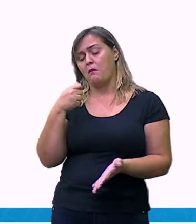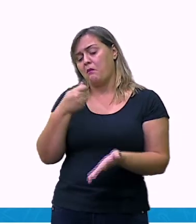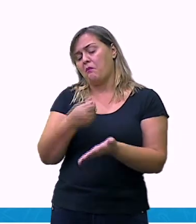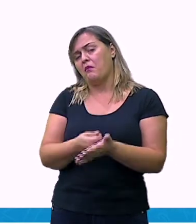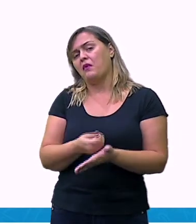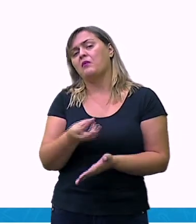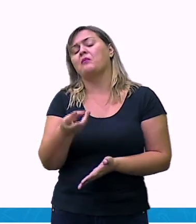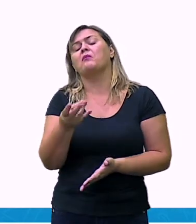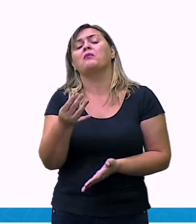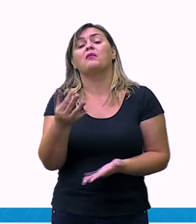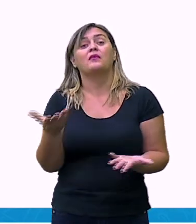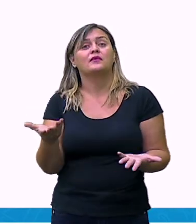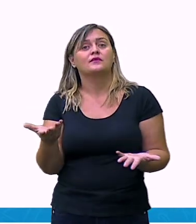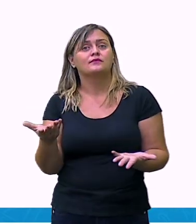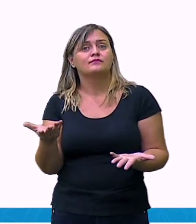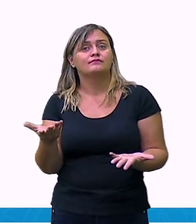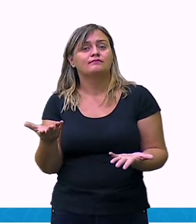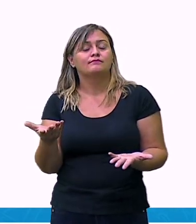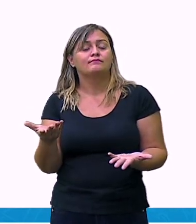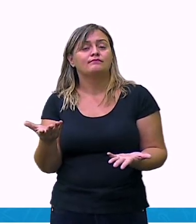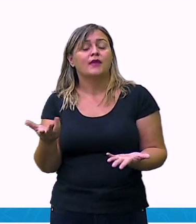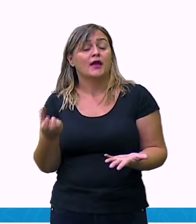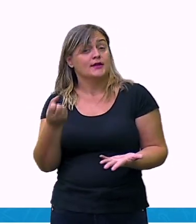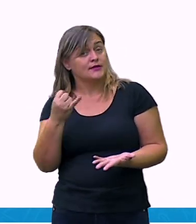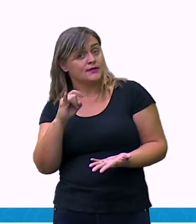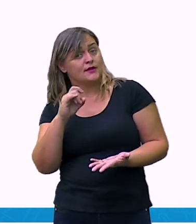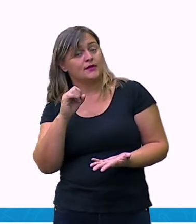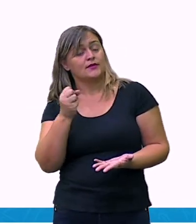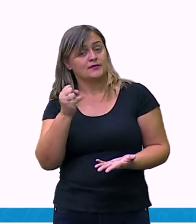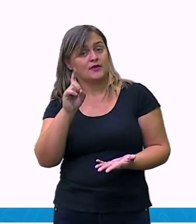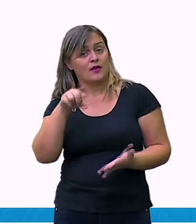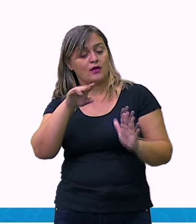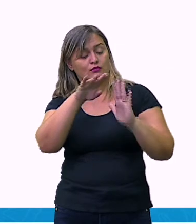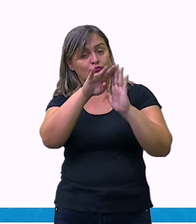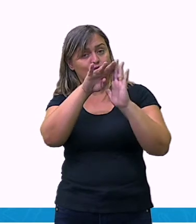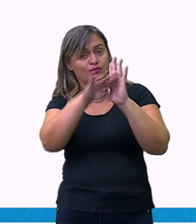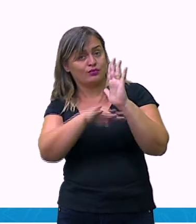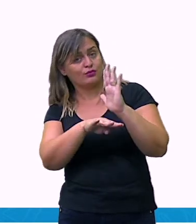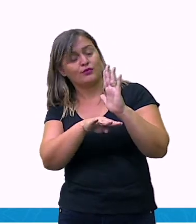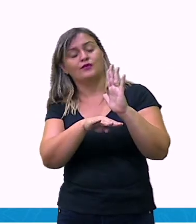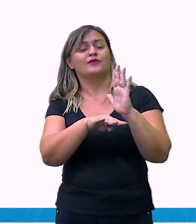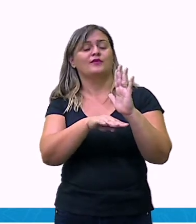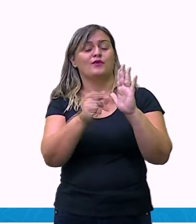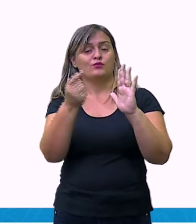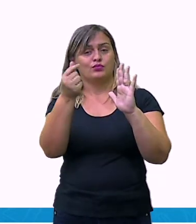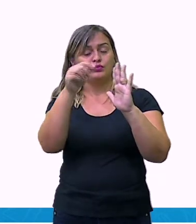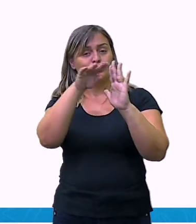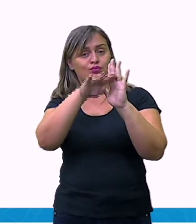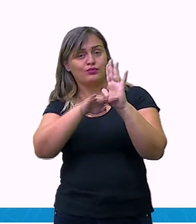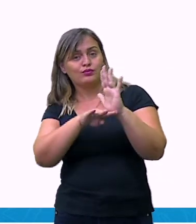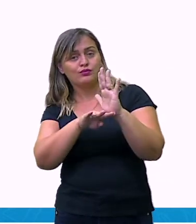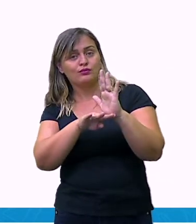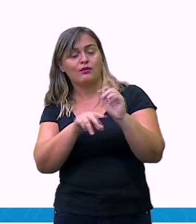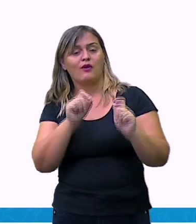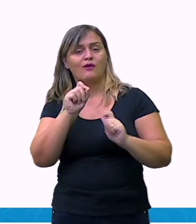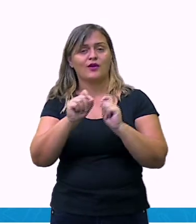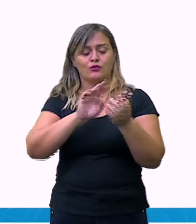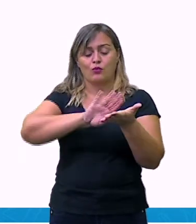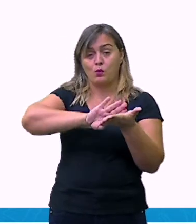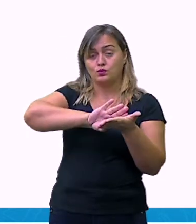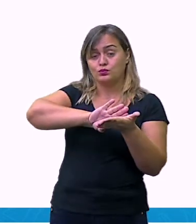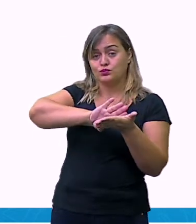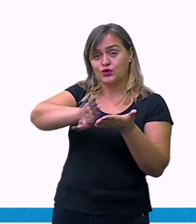Quando fala de desconto, significa que nós vamos retirar, certo? Então, nós vamos pagar